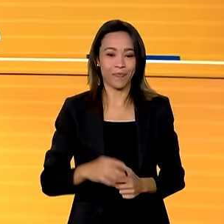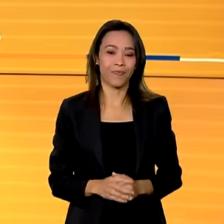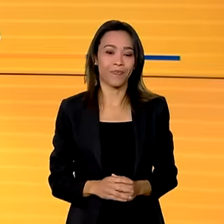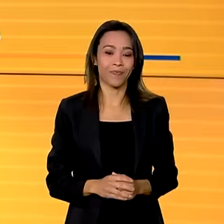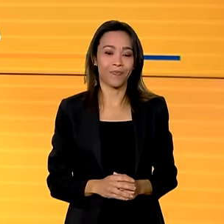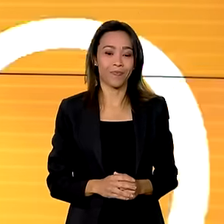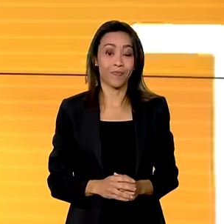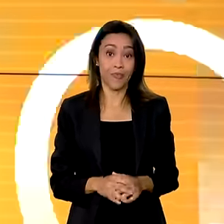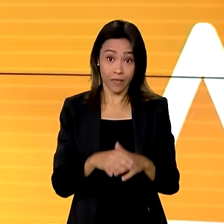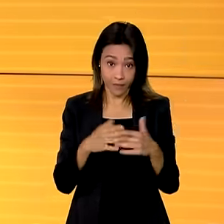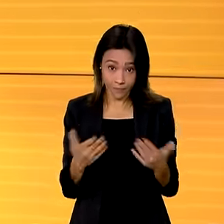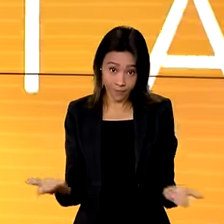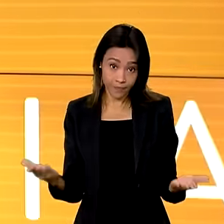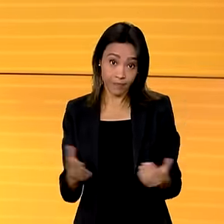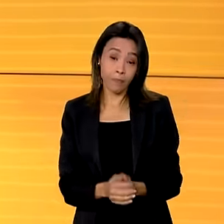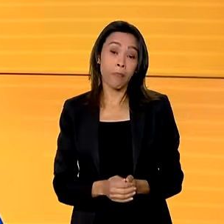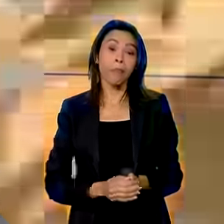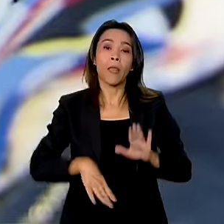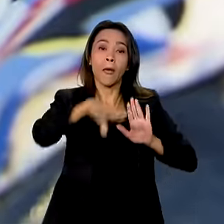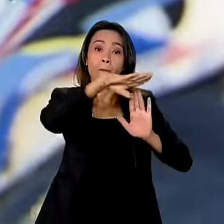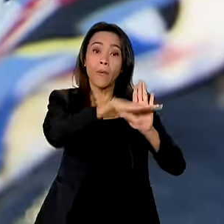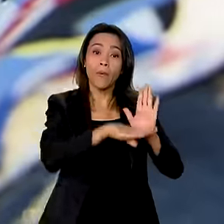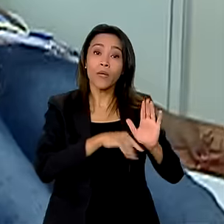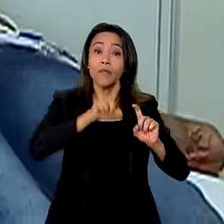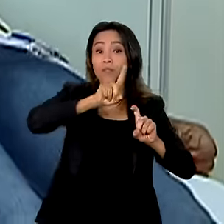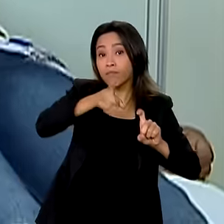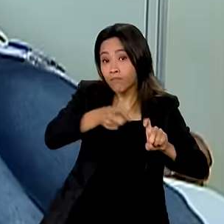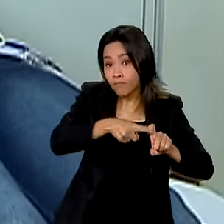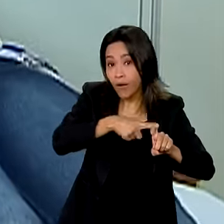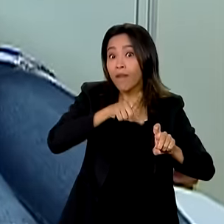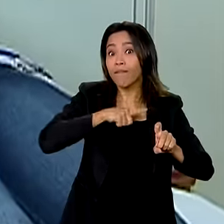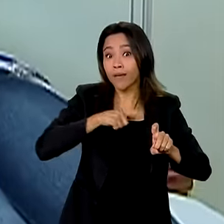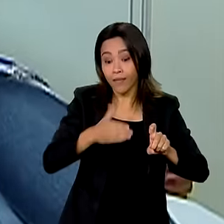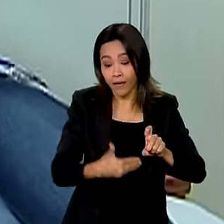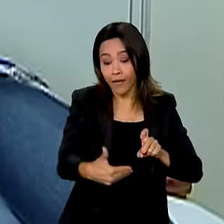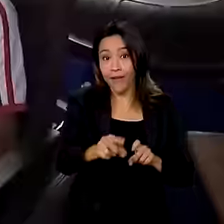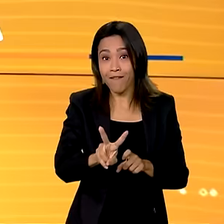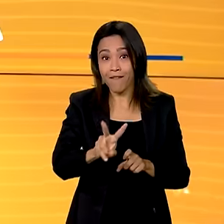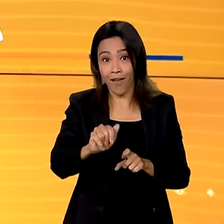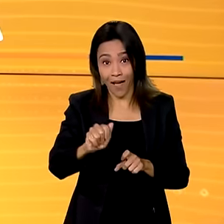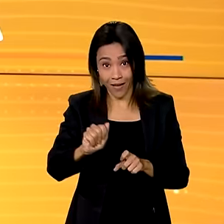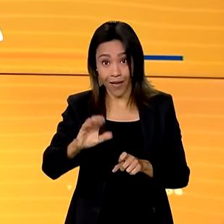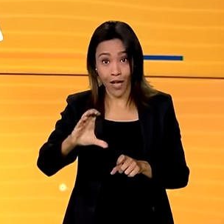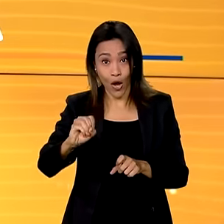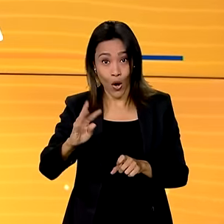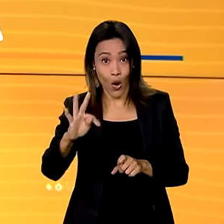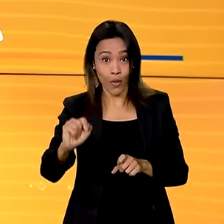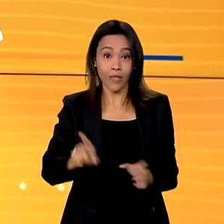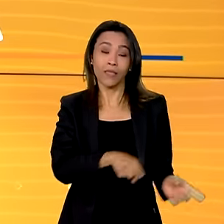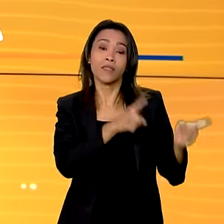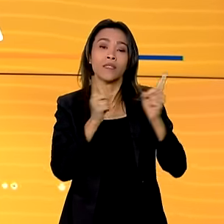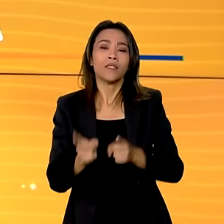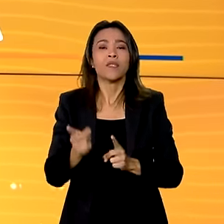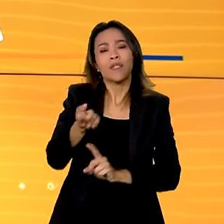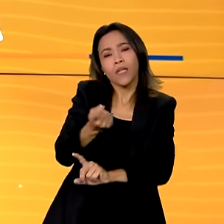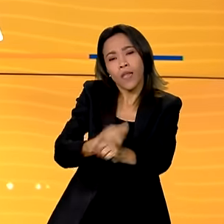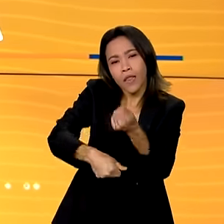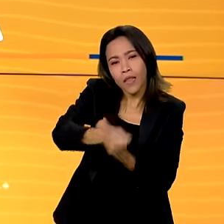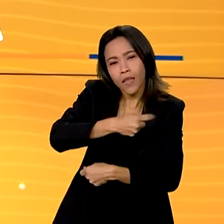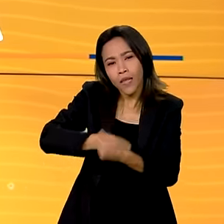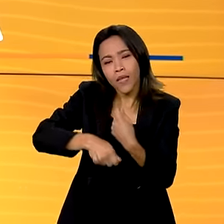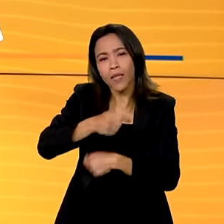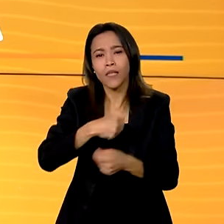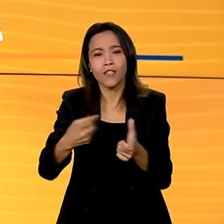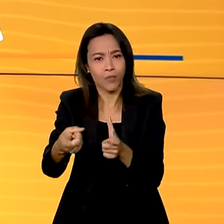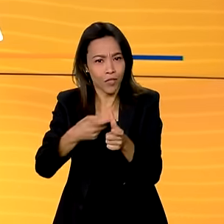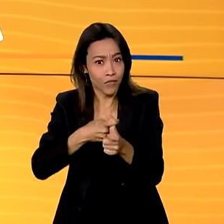E veja a seguir. O programa Mais Médicos terá vagas no regime de cotas e desenrola pequenos negócios. Já